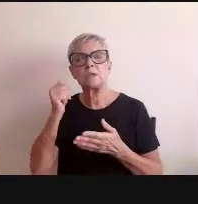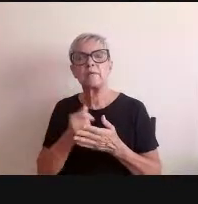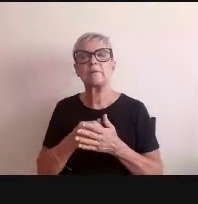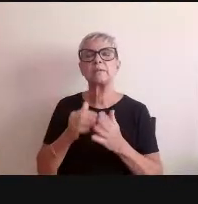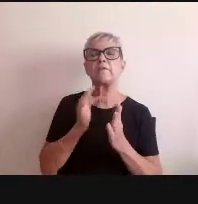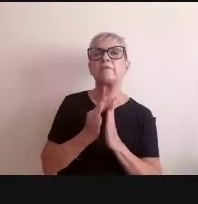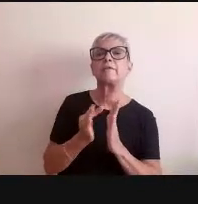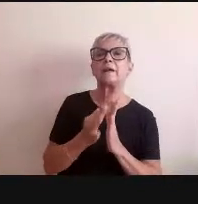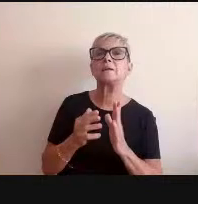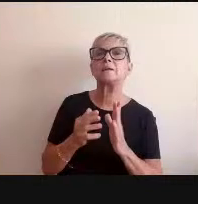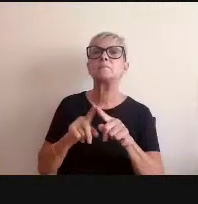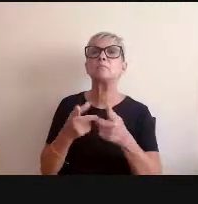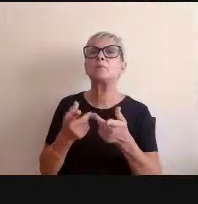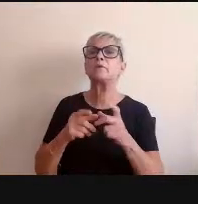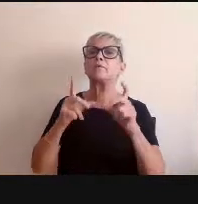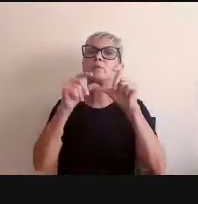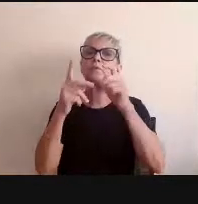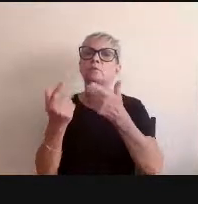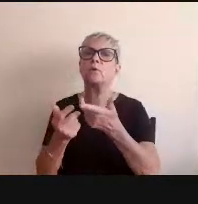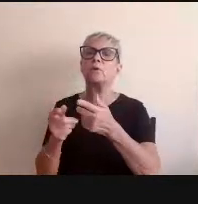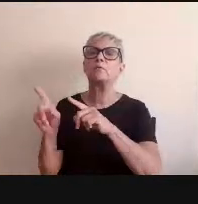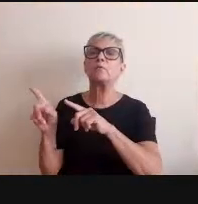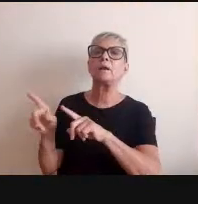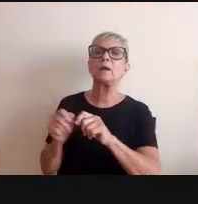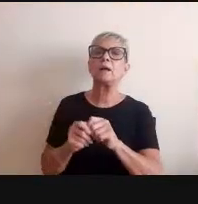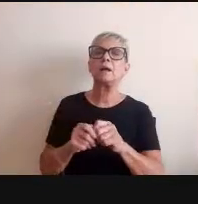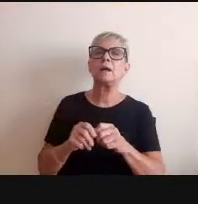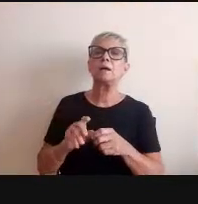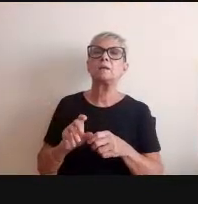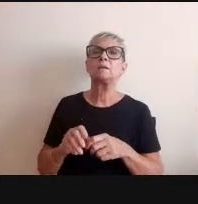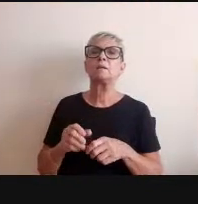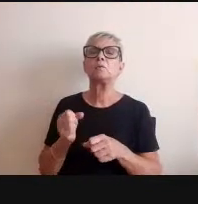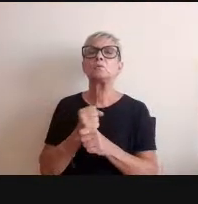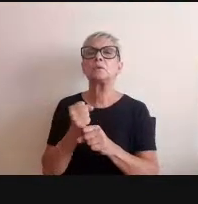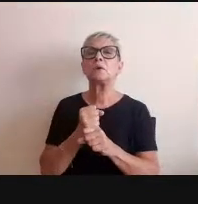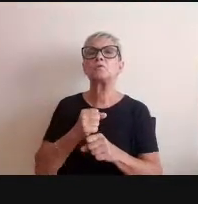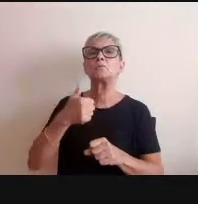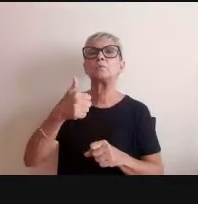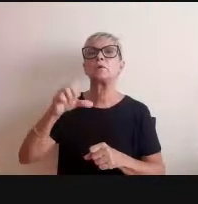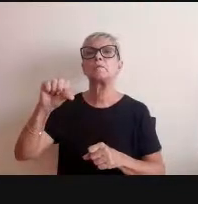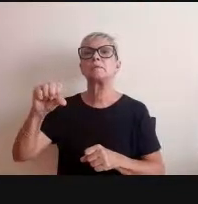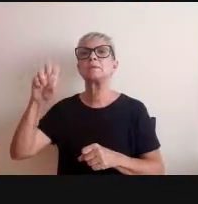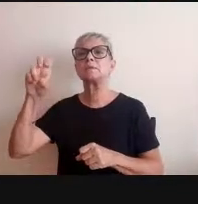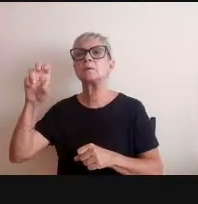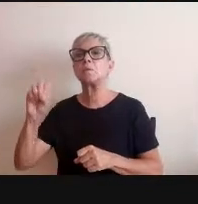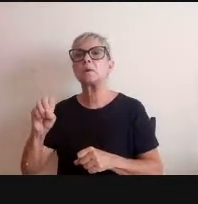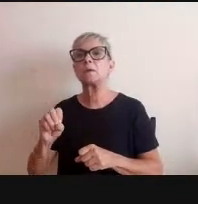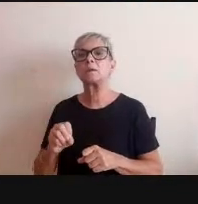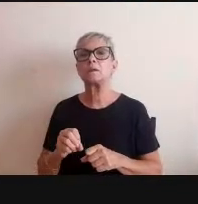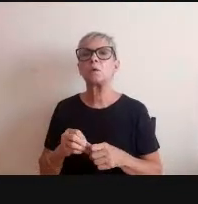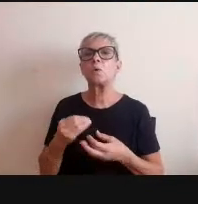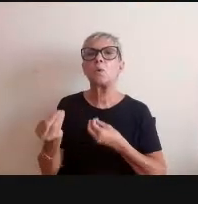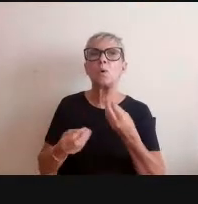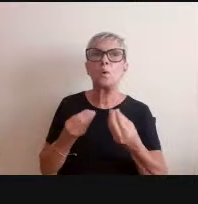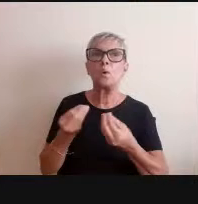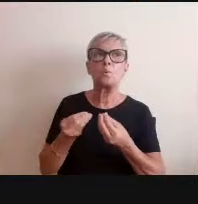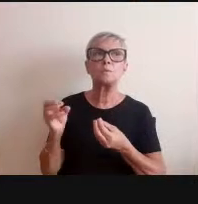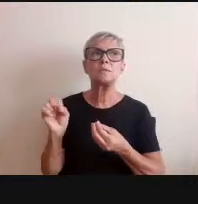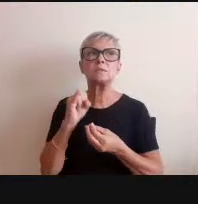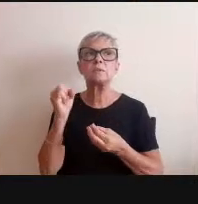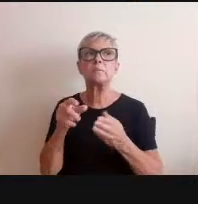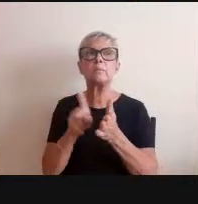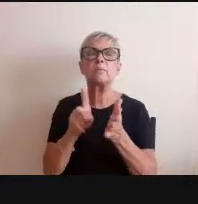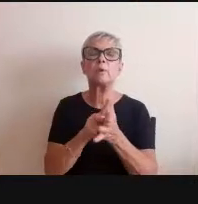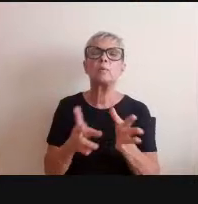não houve fotógrafos não ocidentais famosos na década de 1950 ou seja onde eles estavam se era a família do homem se era fotógrafo do mundo